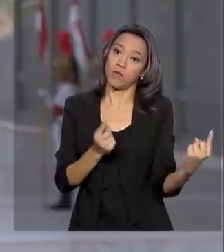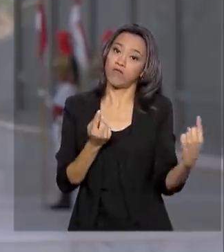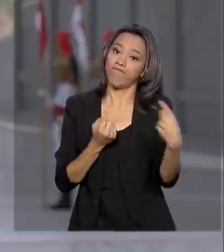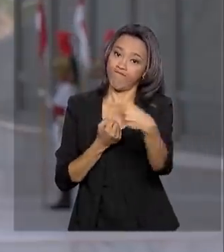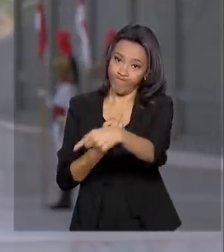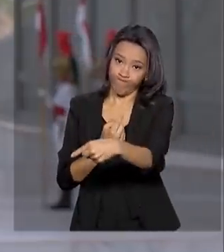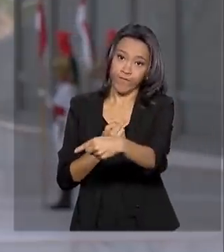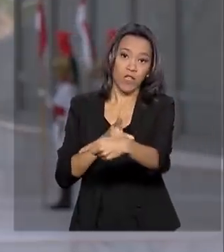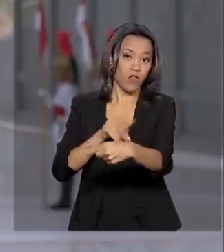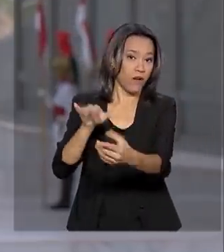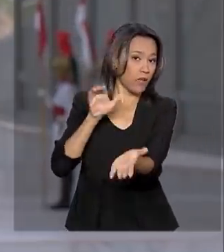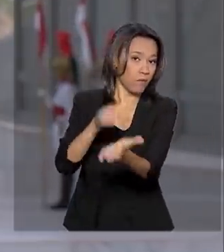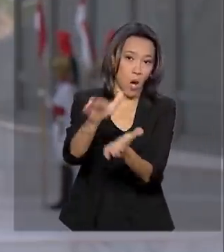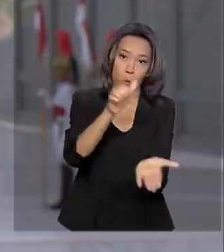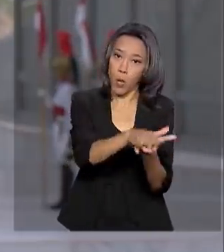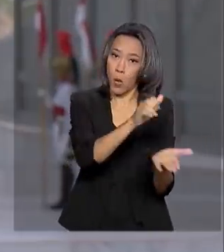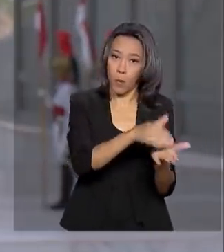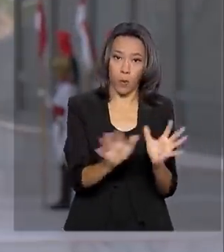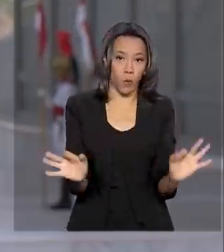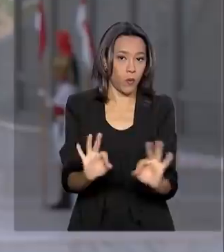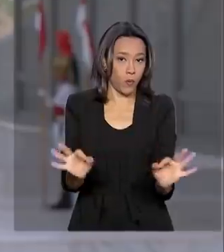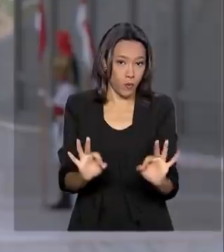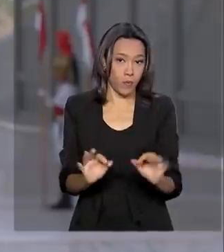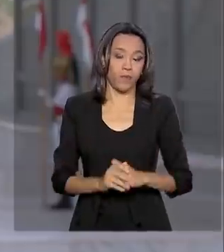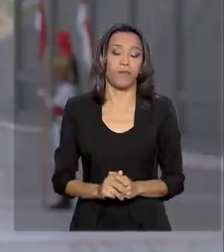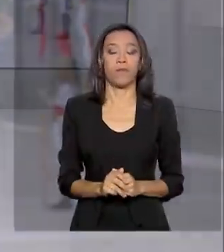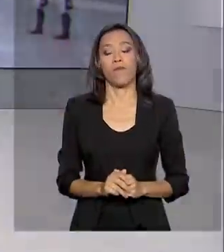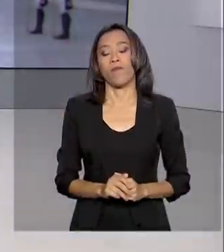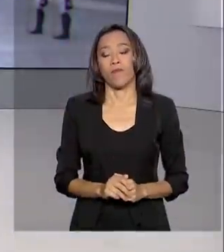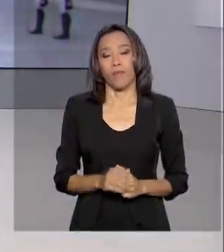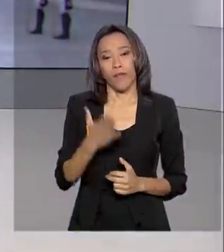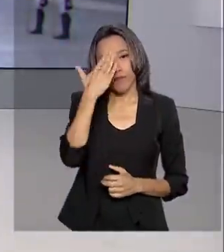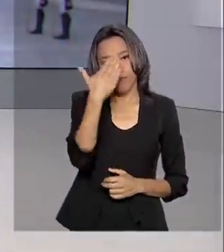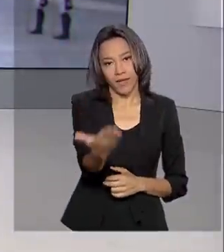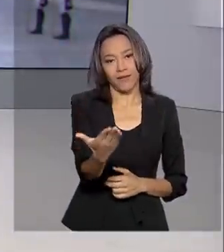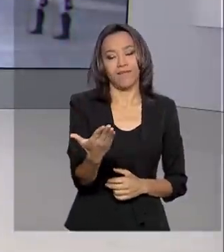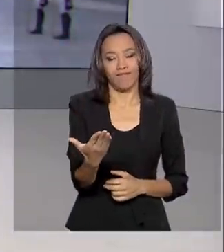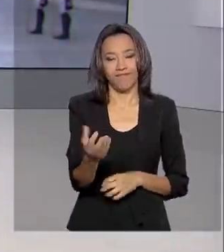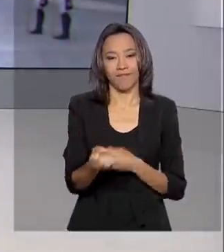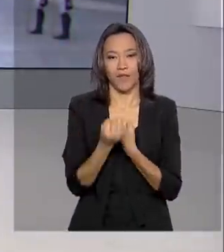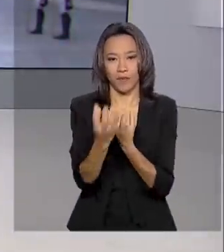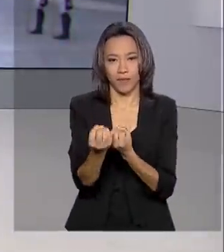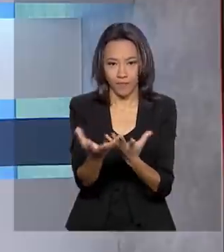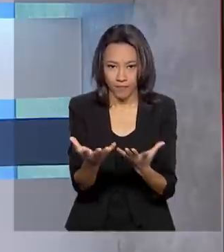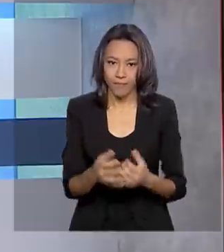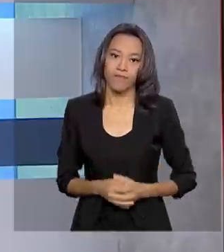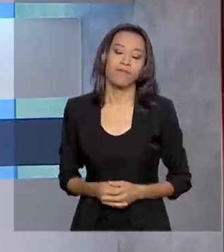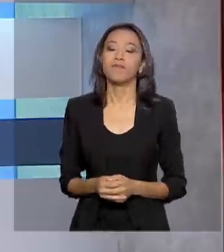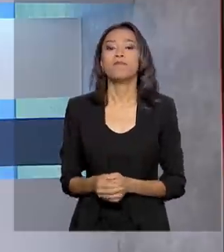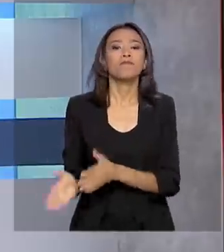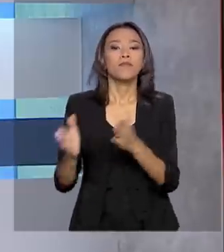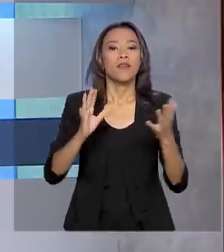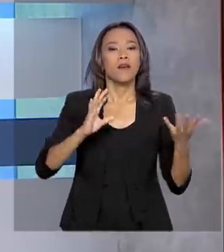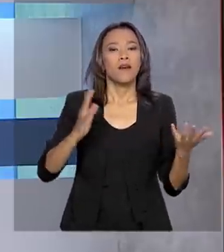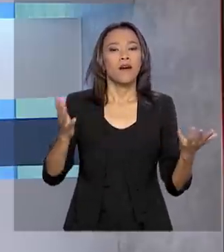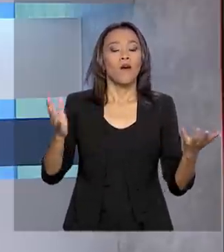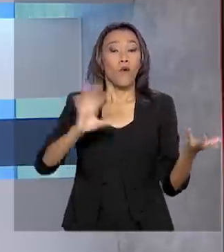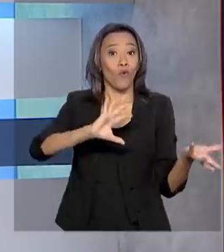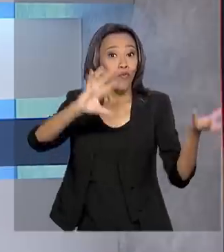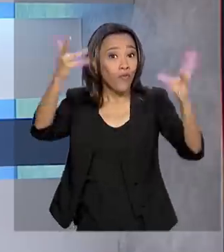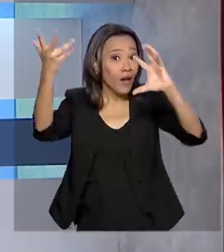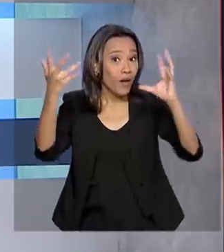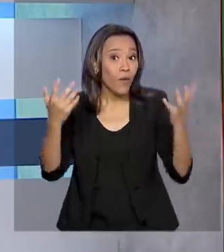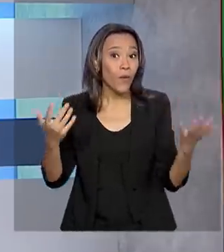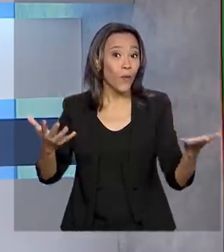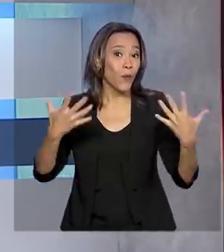haverá demissão sumária. Carla, voltamos com você. Obrigada, Luana, pelas suas informações. O verão segue a todo vapor